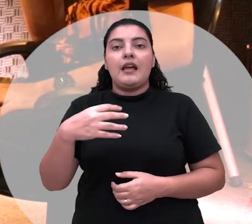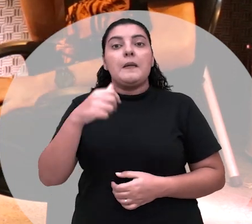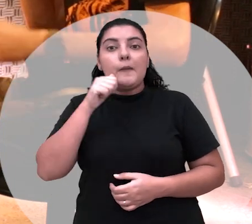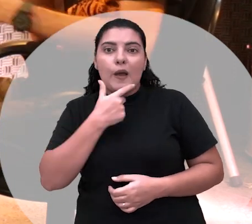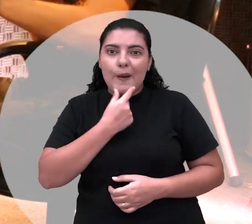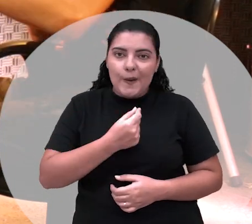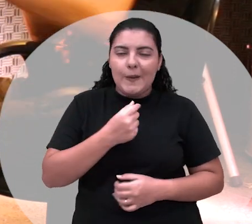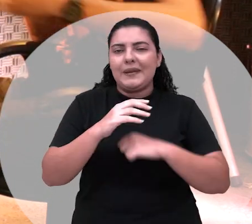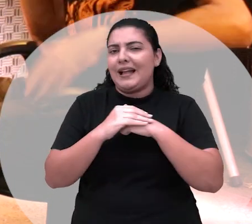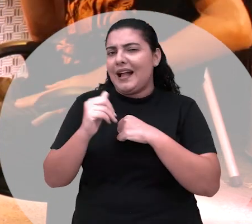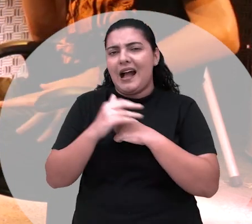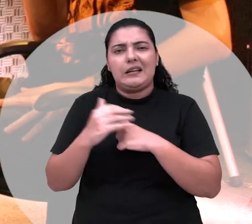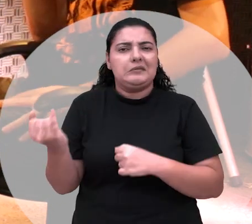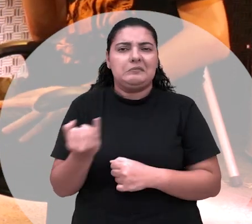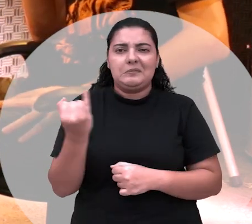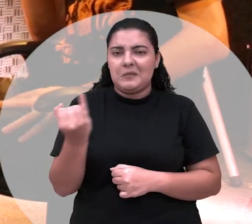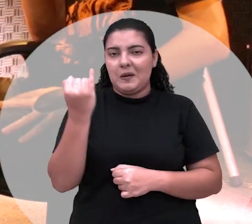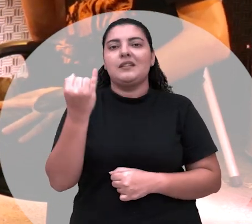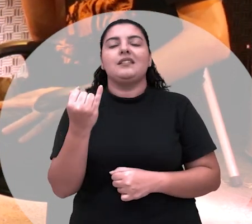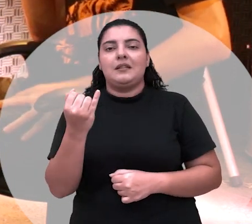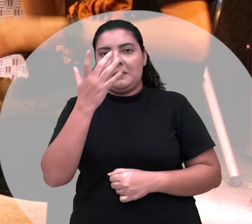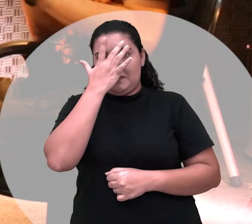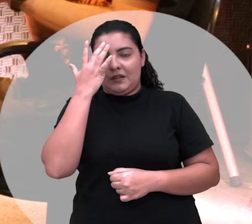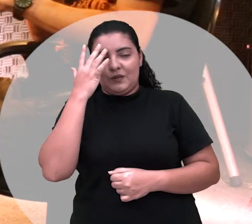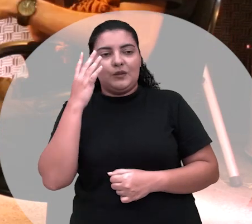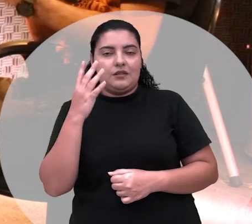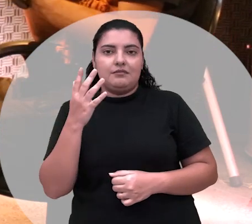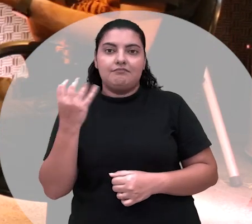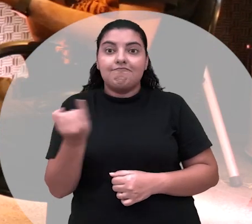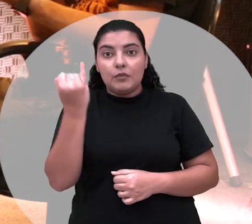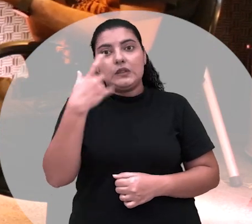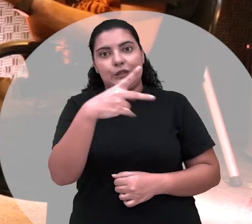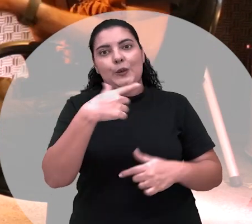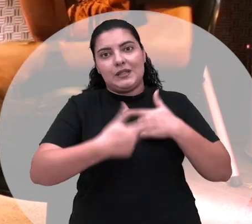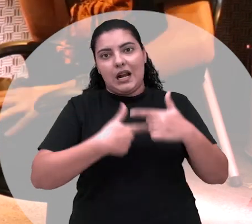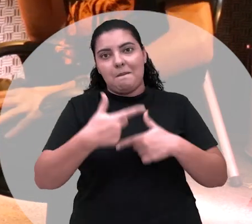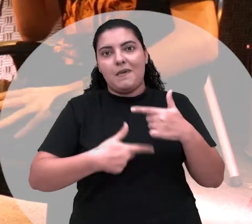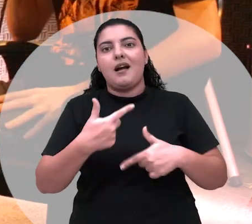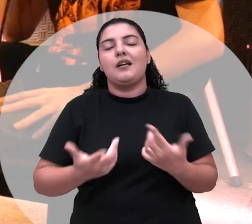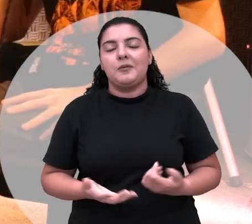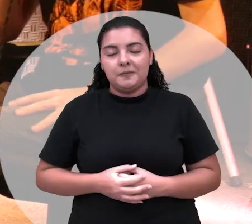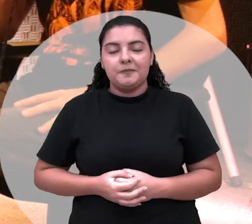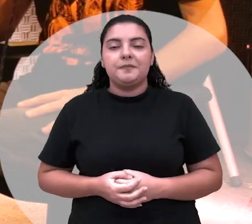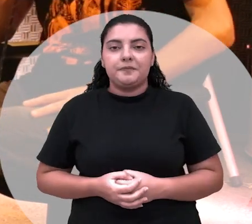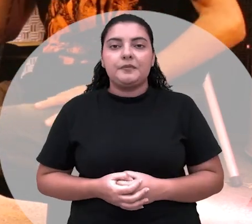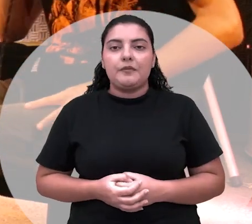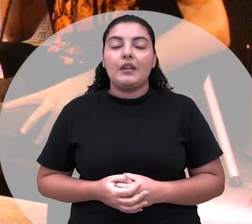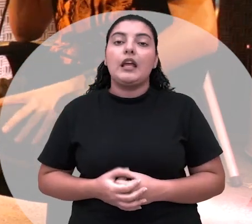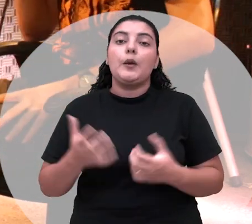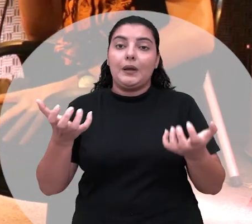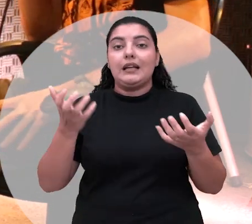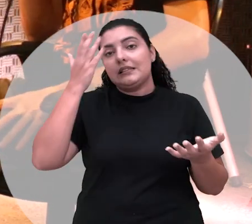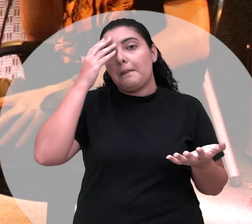senhora tem acho que é um carinho enorme que as pessoas já fizeram e a credibilidade do trabalho dela também claro e também queria